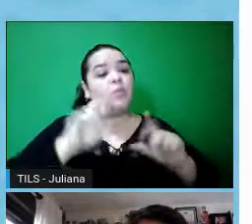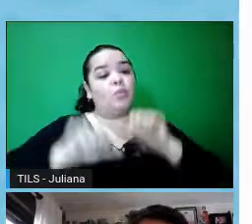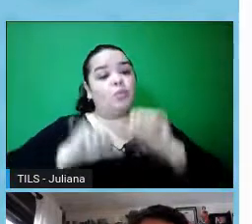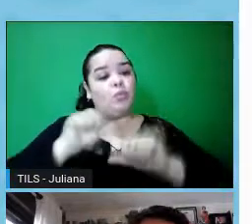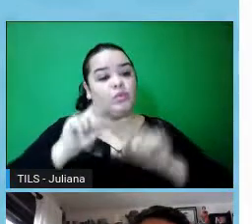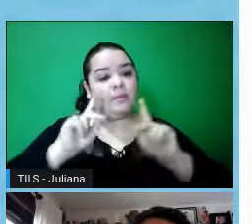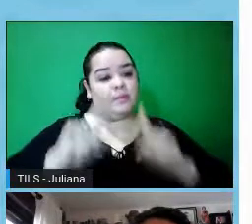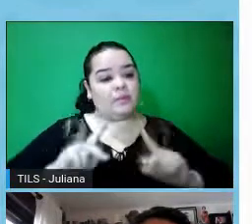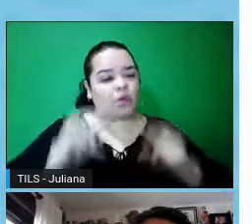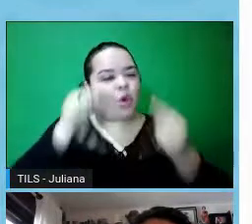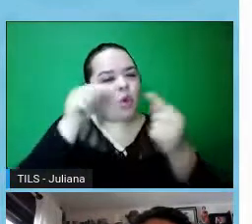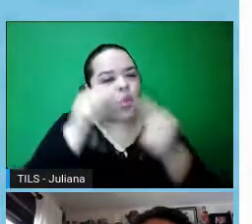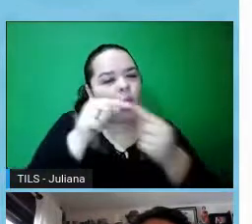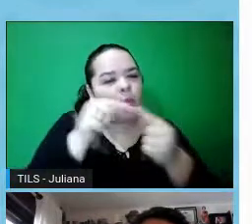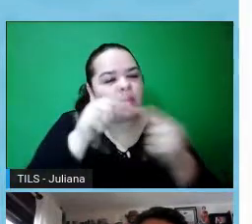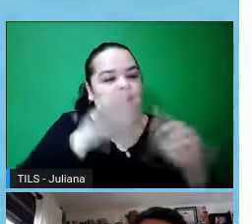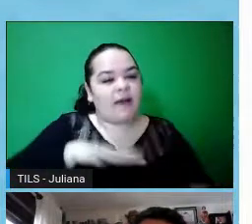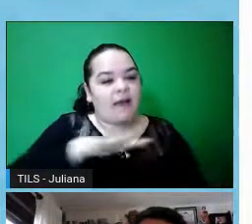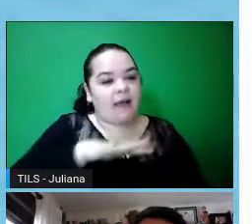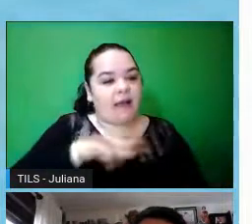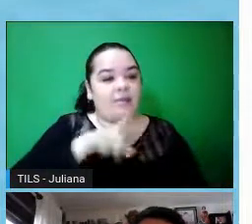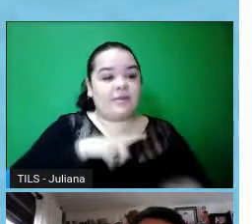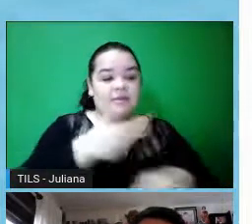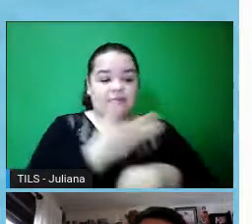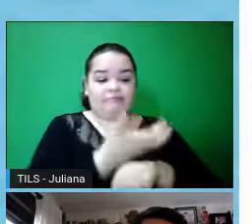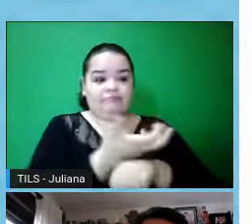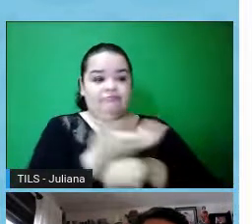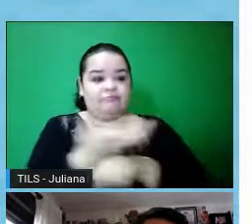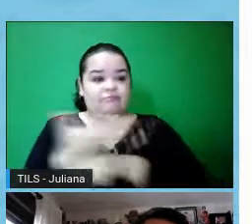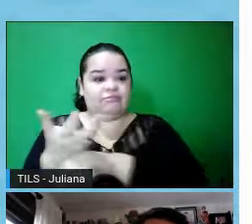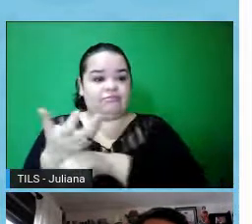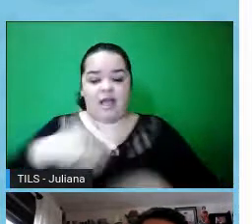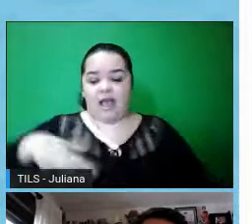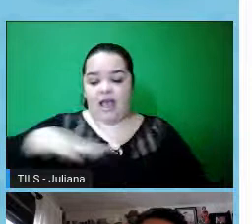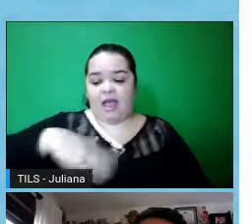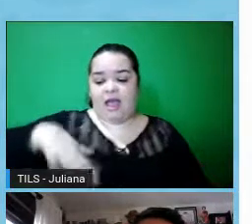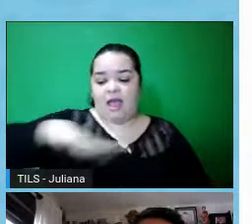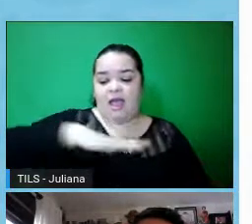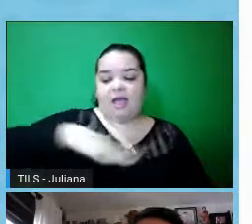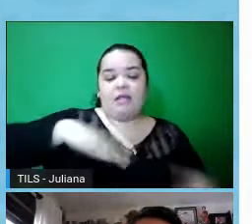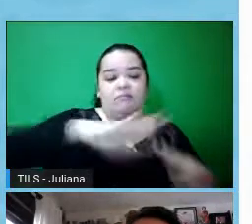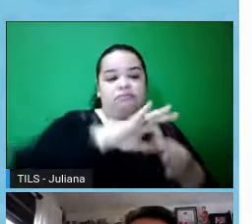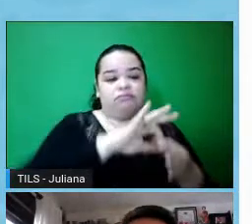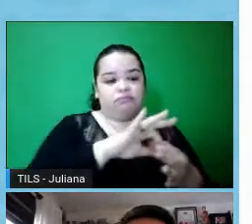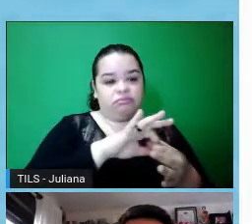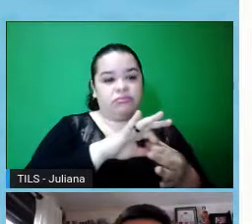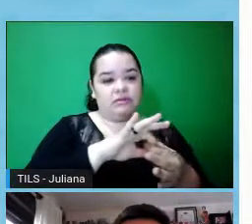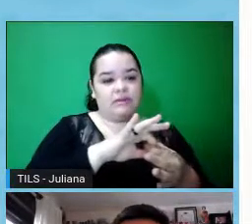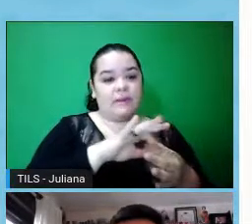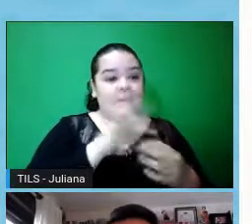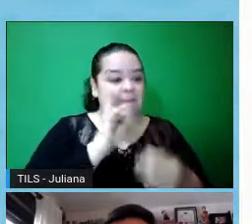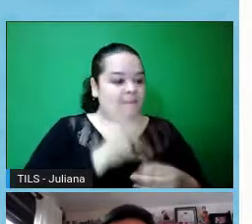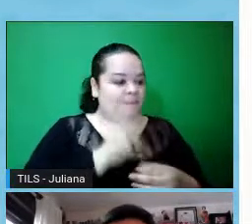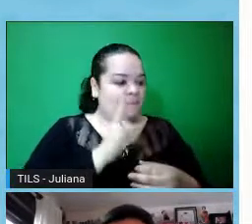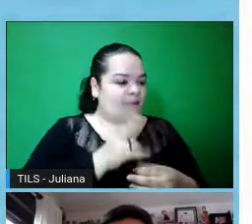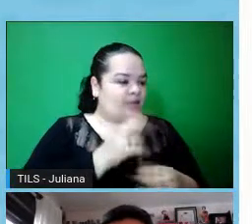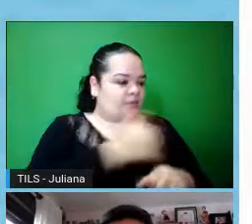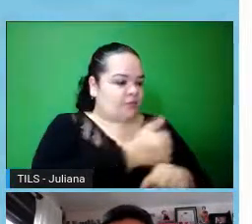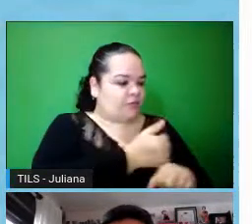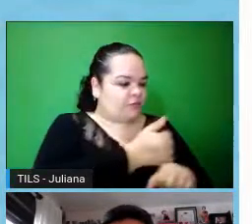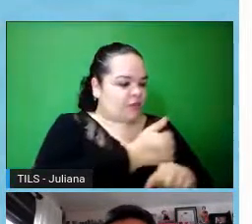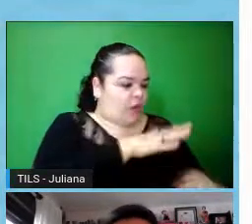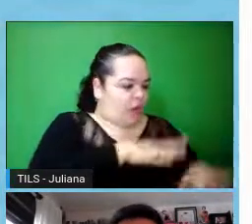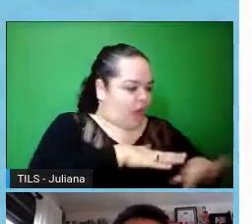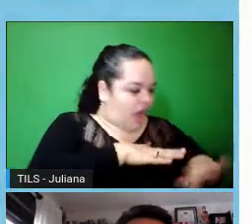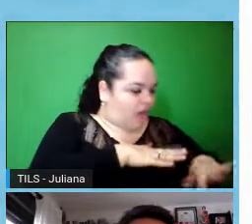seguida, terá sempre caráter multidisciplinar, não podendo haver mais do que a metade dos seus membros pertencentes à mesma categoria profissional. Então, por